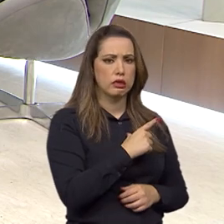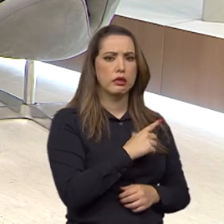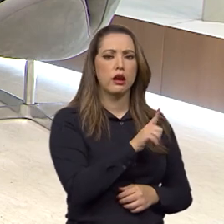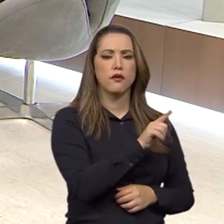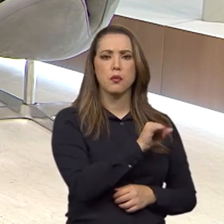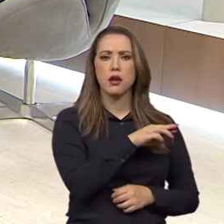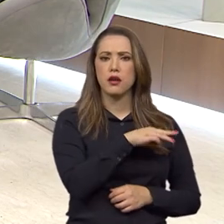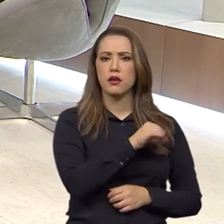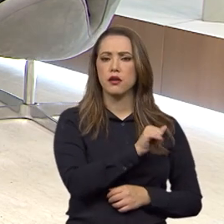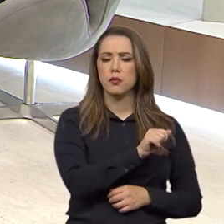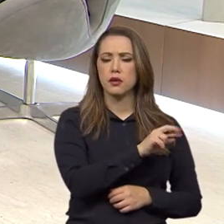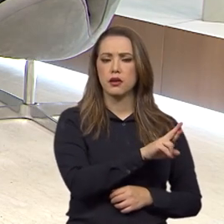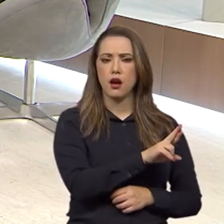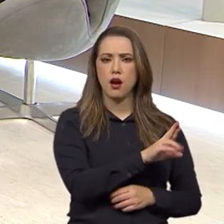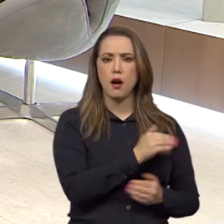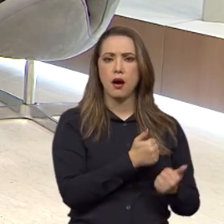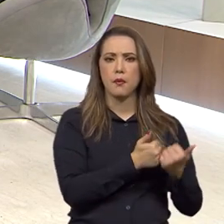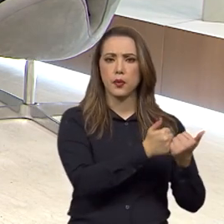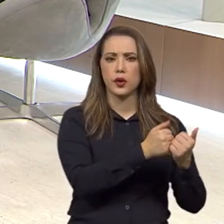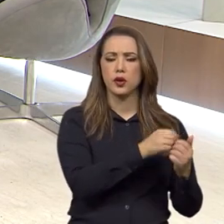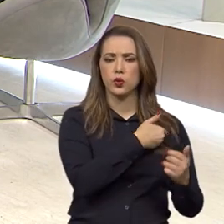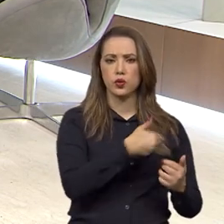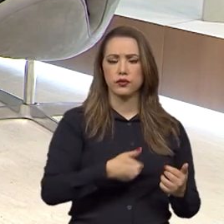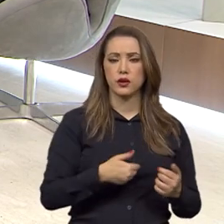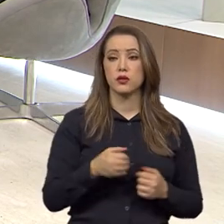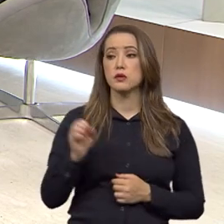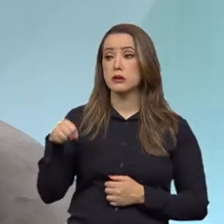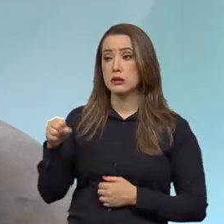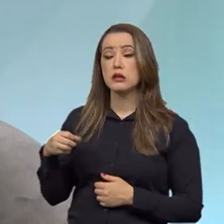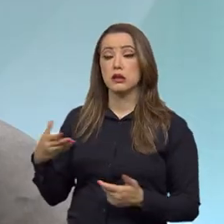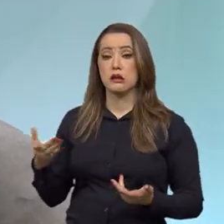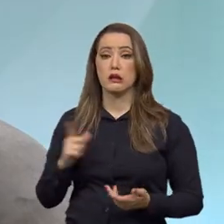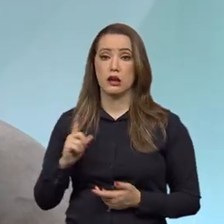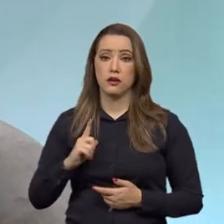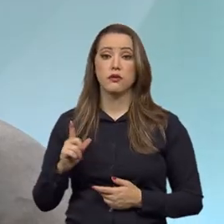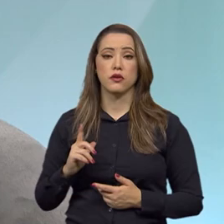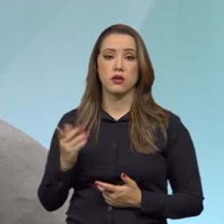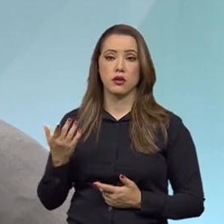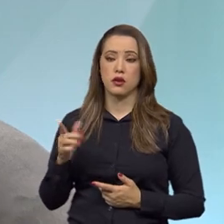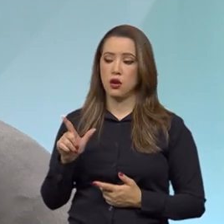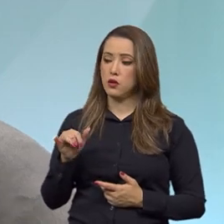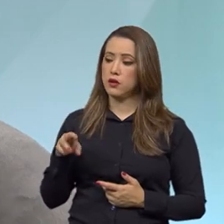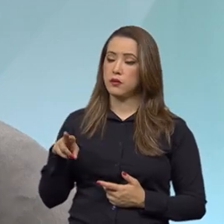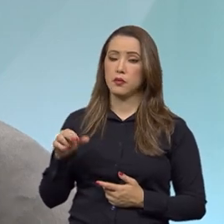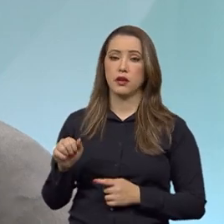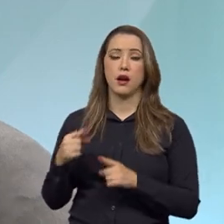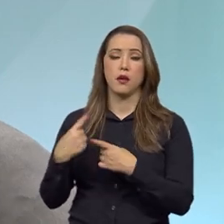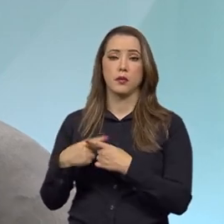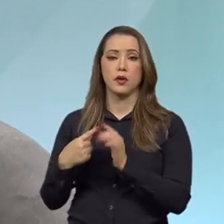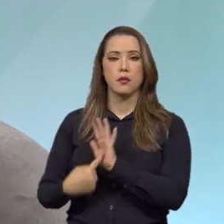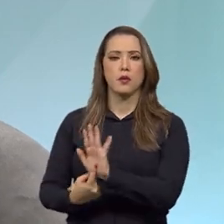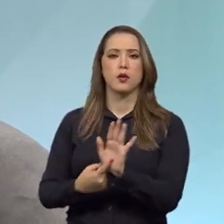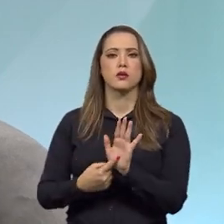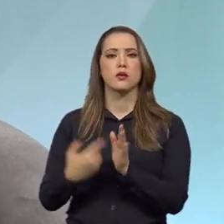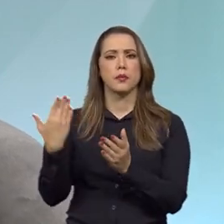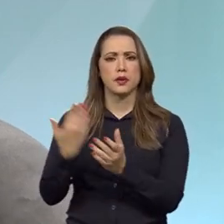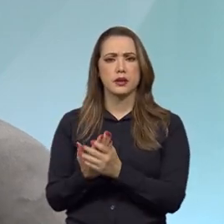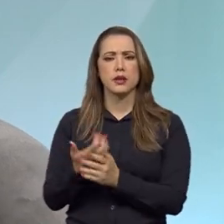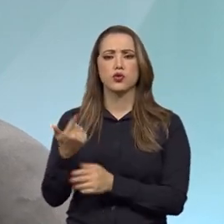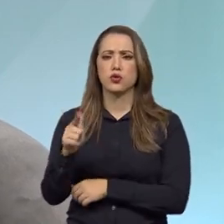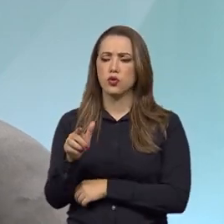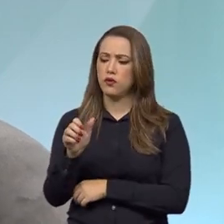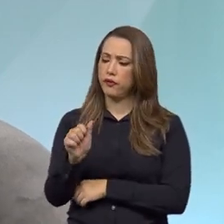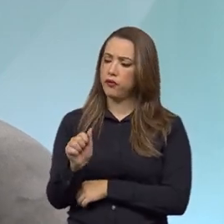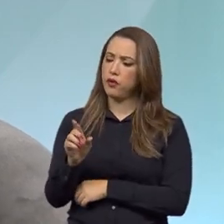uma liminária a favor do governo. Agora, recentemente, fizemos um aditamento dessa ação direta de inconstitucionalidade, porque, de fato, mais uma vez o Conselho,